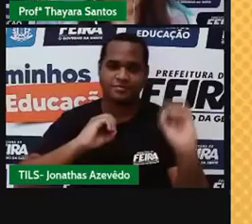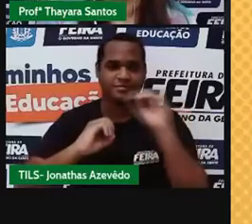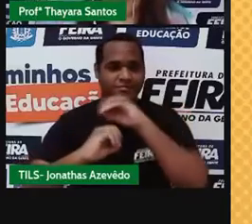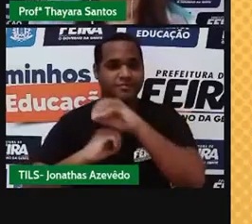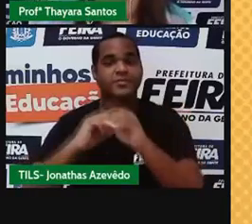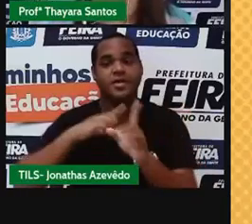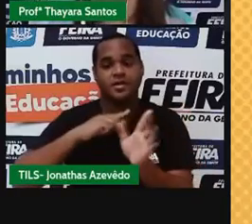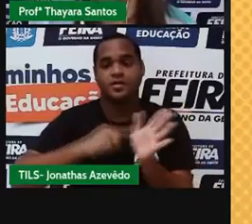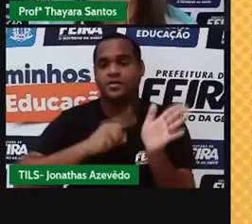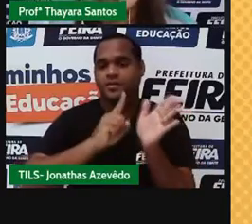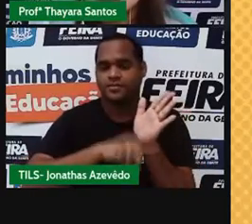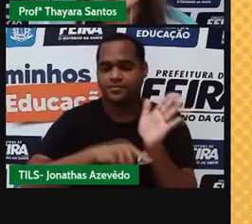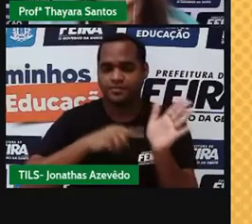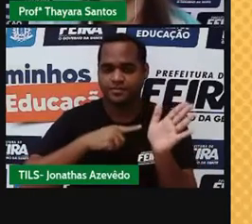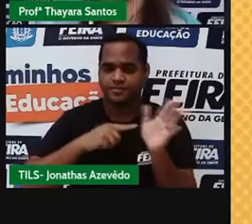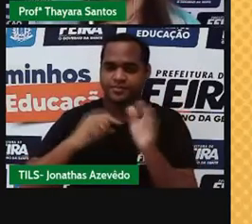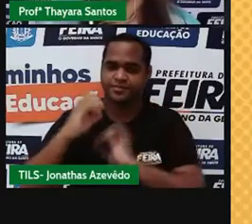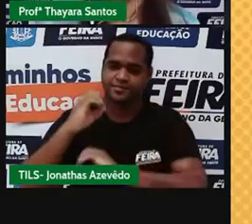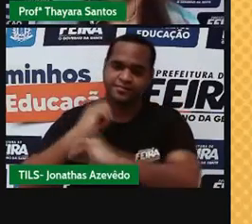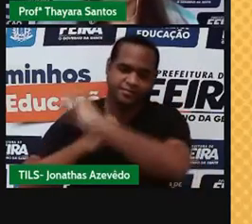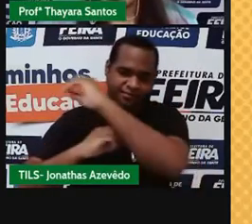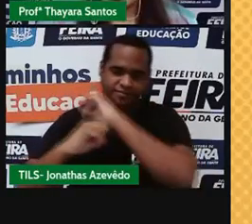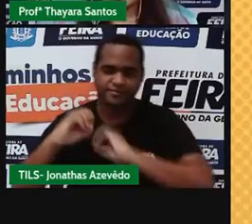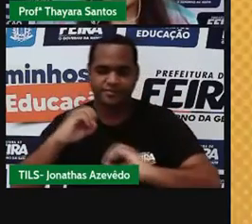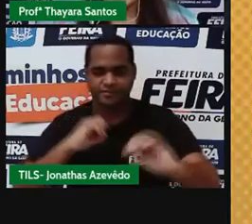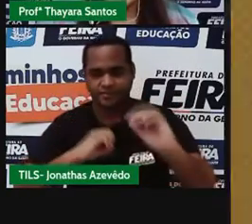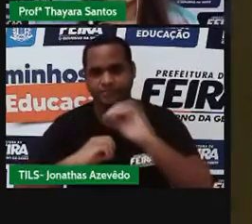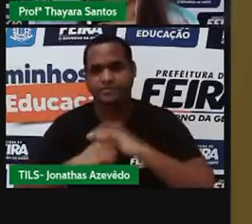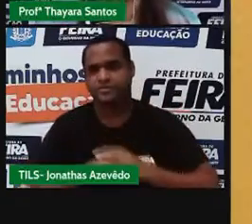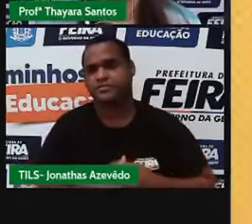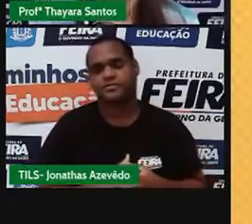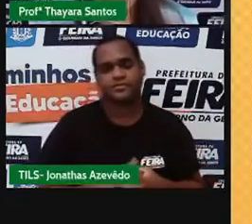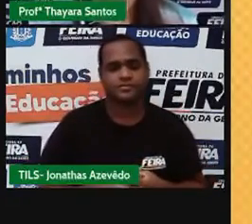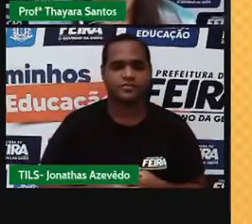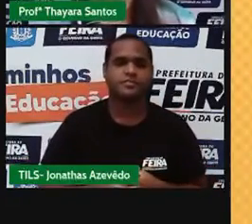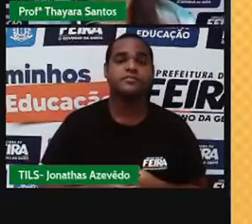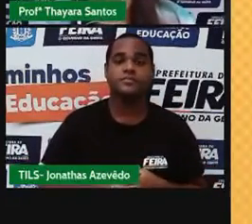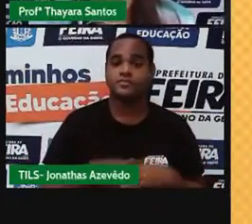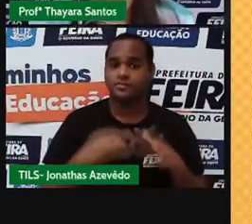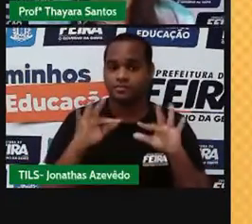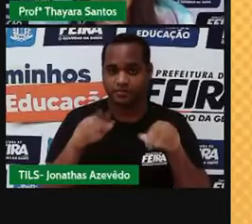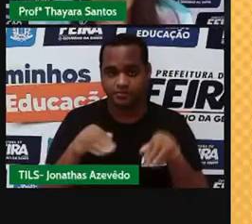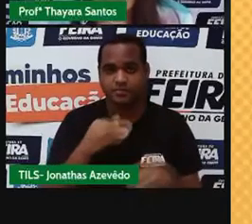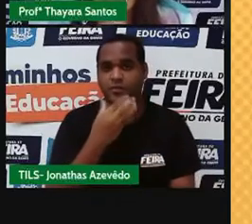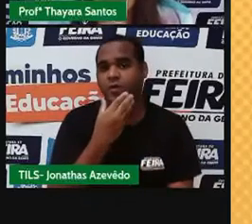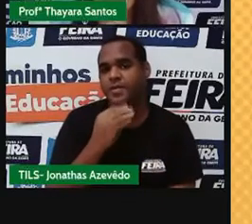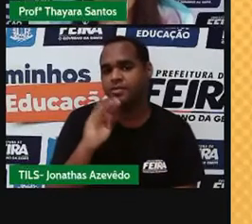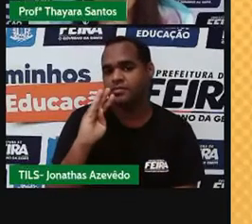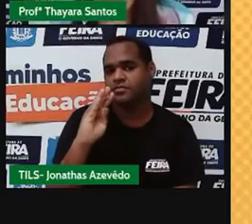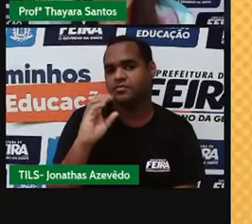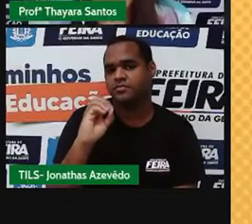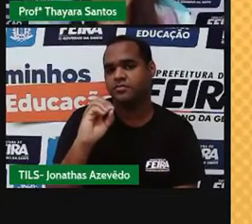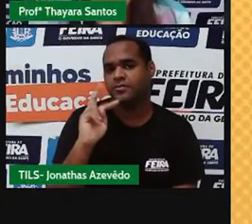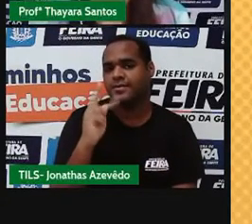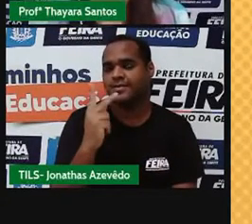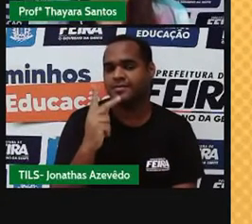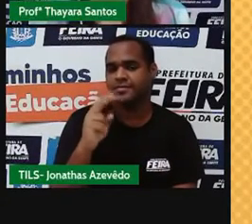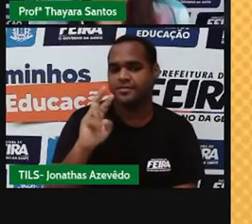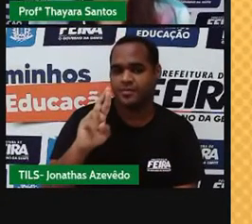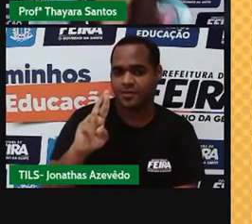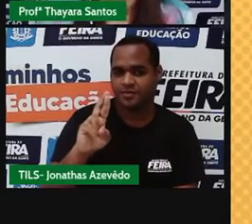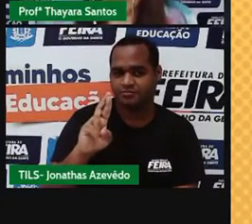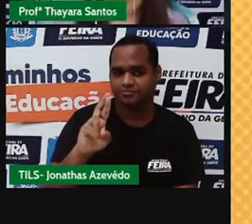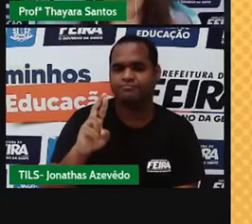negativa, orbitando esse núcleo. E por fim, a gente tem um modelo atômico que ficou conhecido como